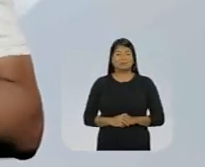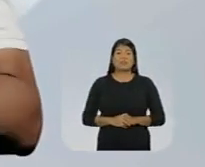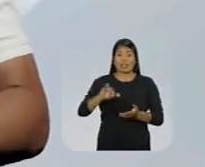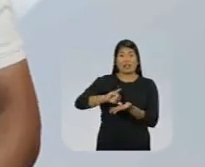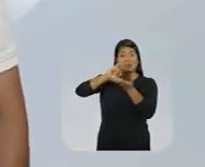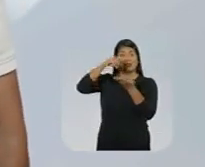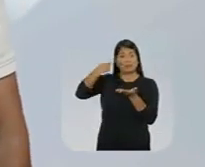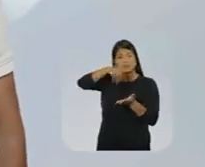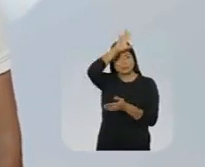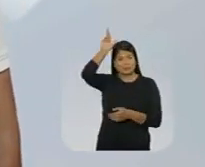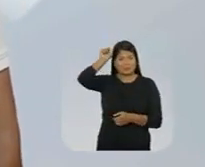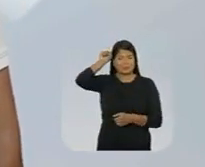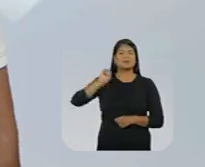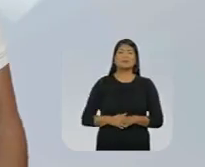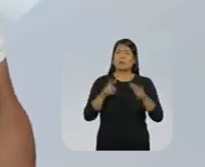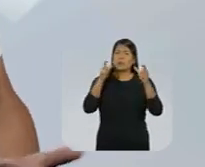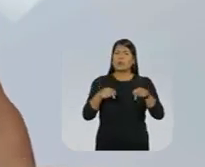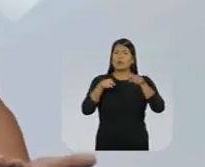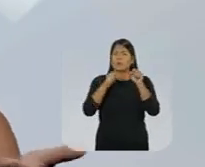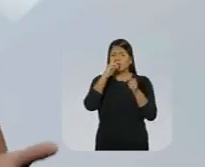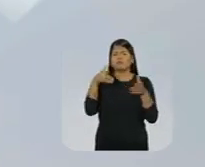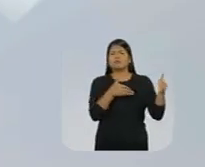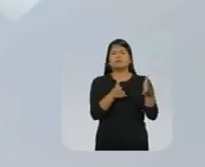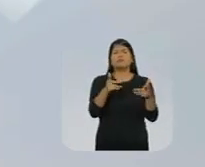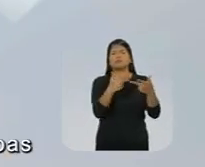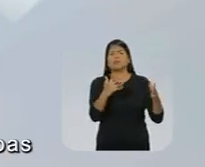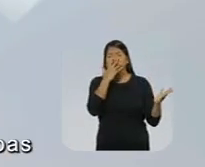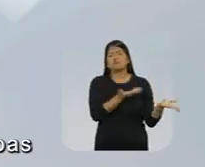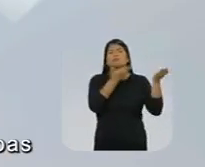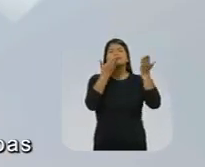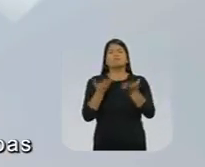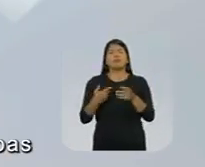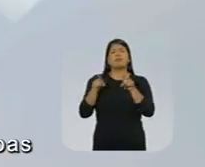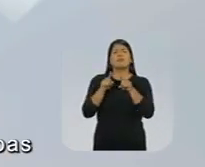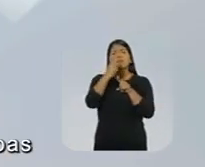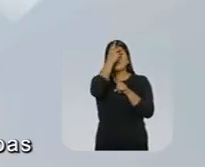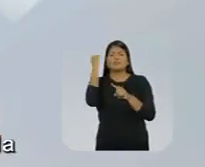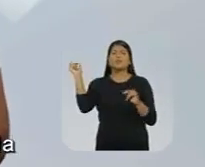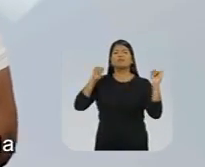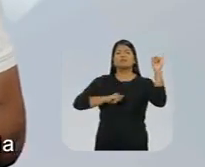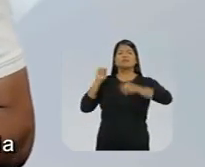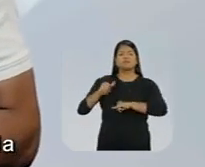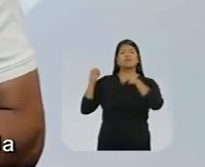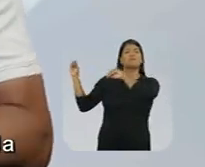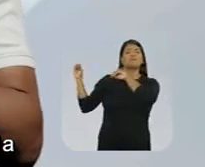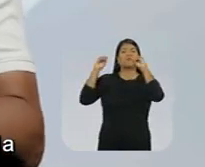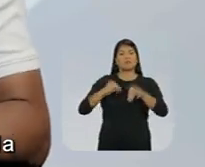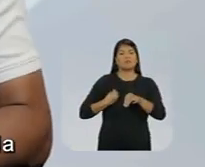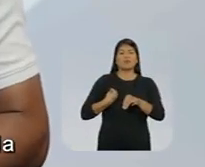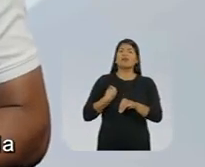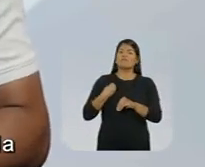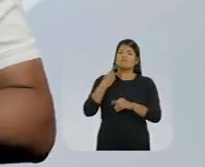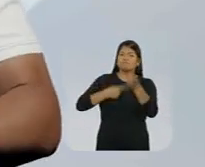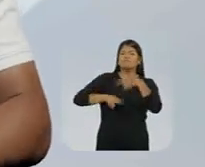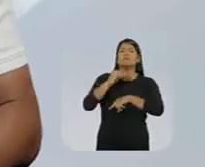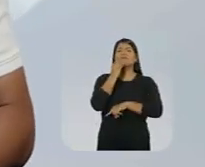Como a capital do nosso Amazonas Um lugar que abraça os rios da mesma forma como abraça as pessoas que vêm para cá À procura